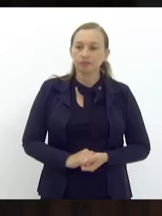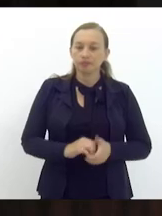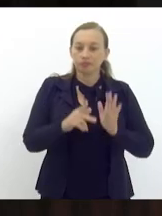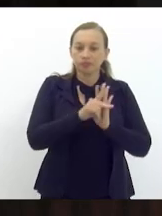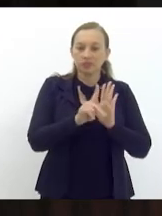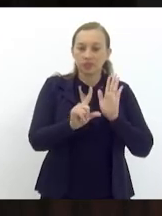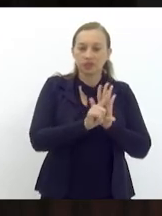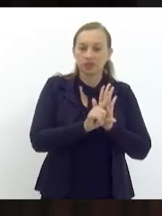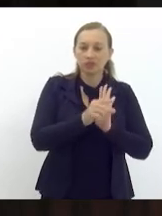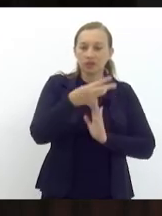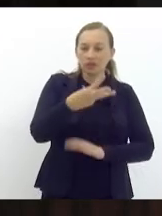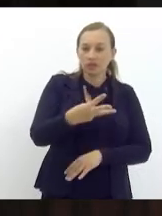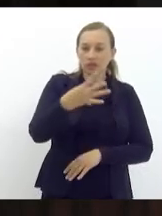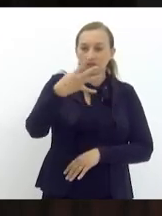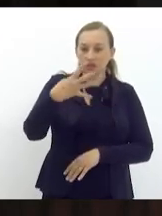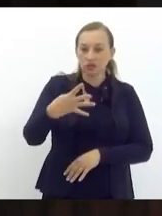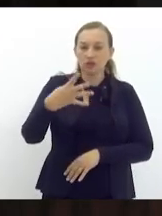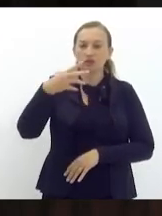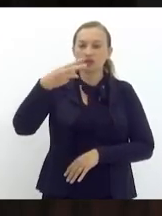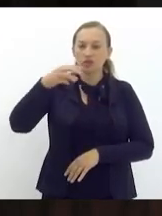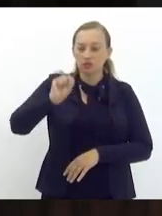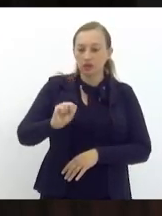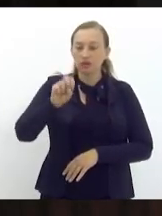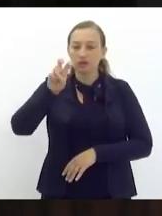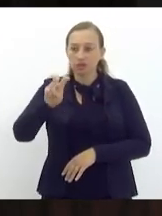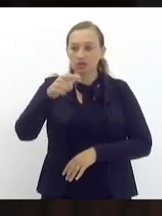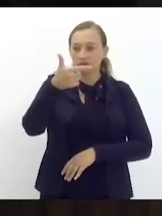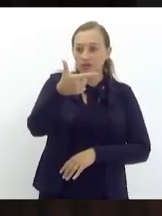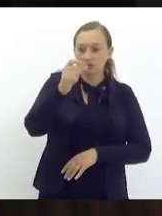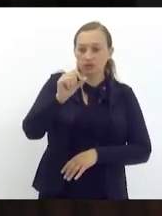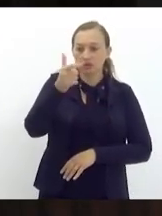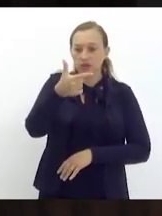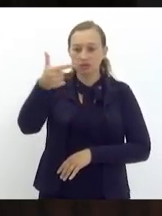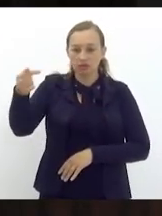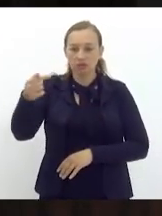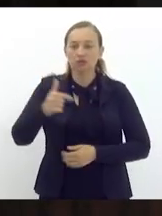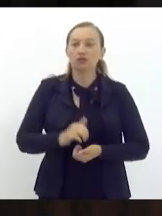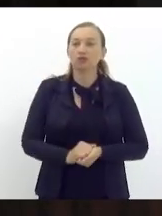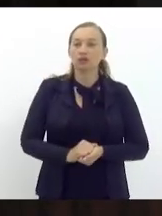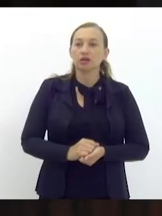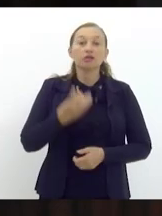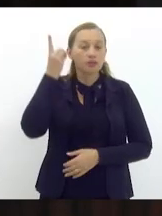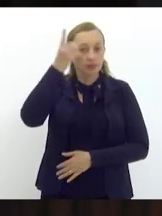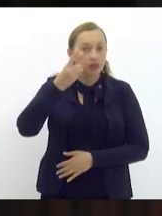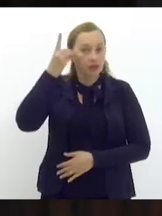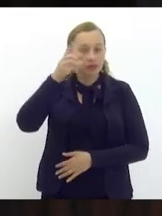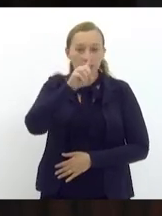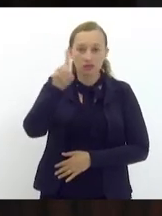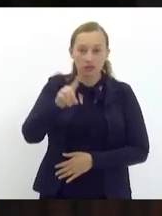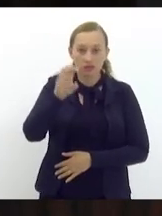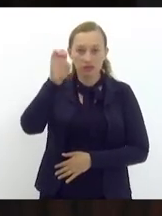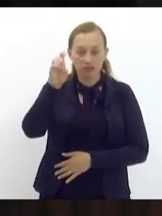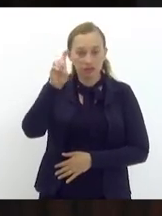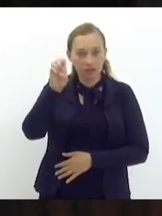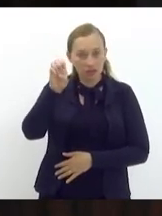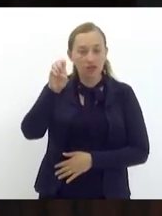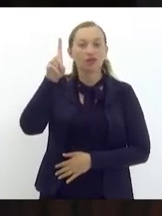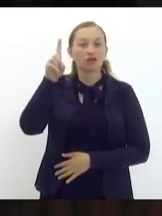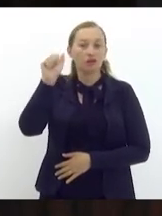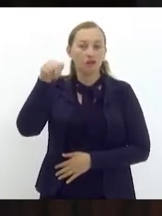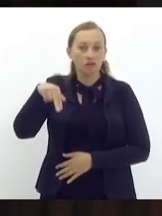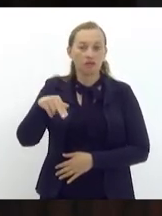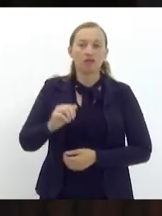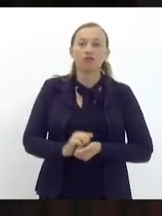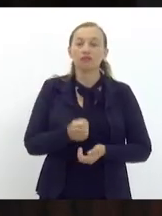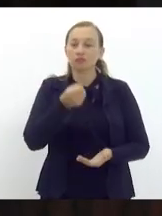Projeto de lei 3485, bairro 2017, de autoreio do deputado Zeidã, que dispõe sobre